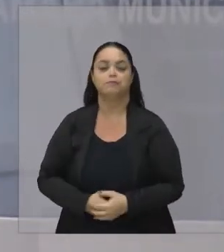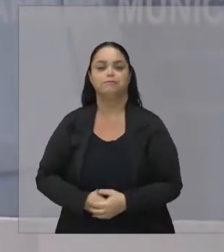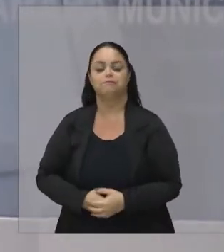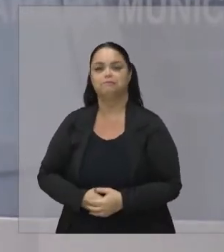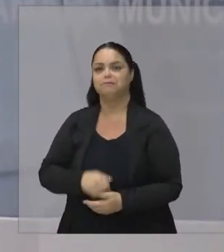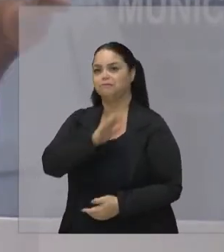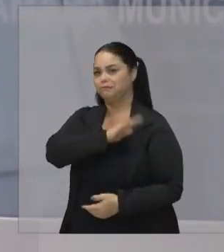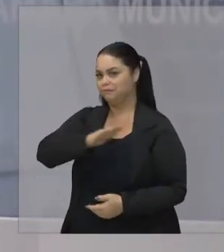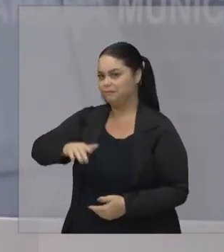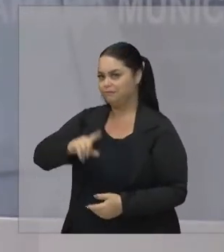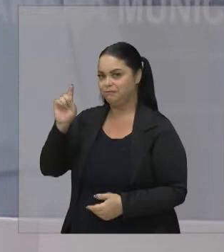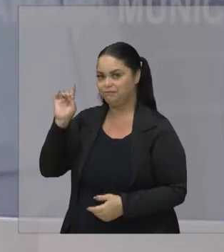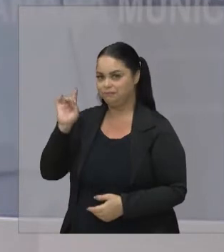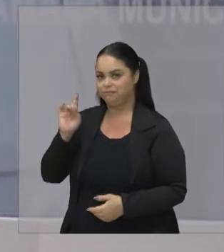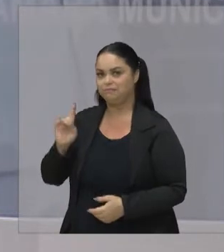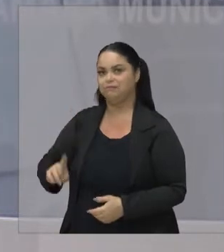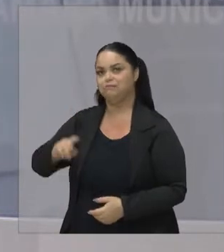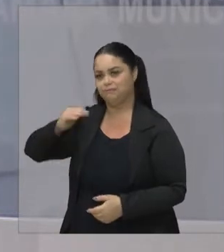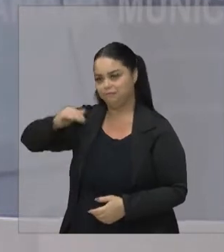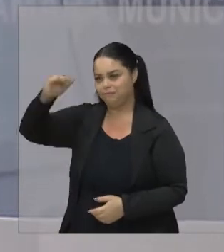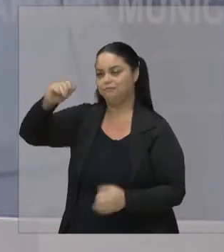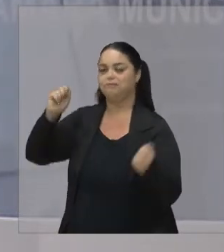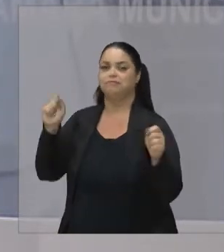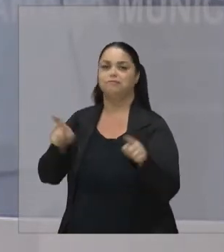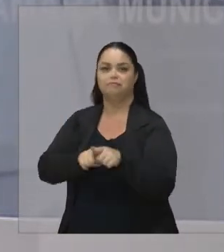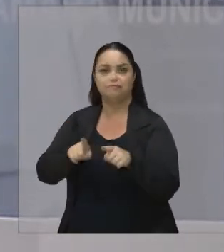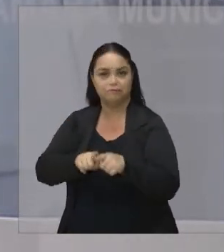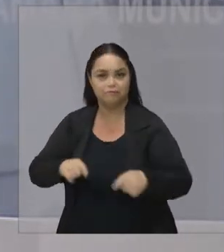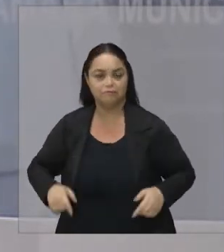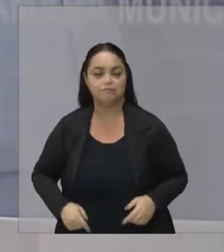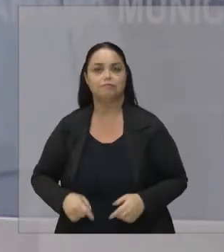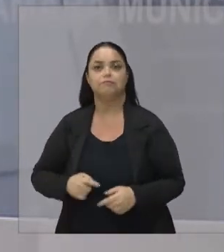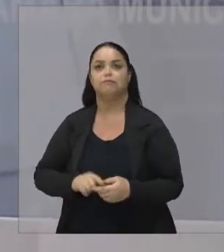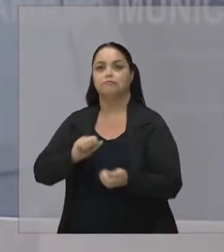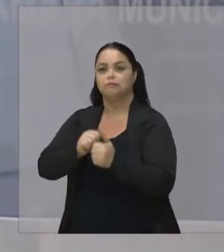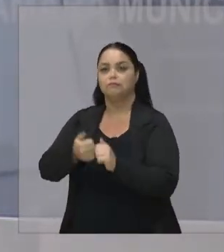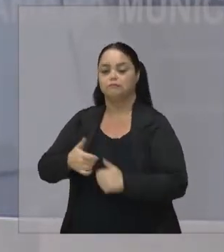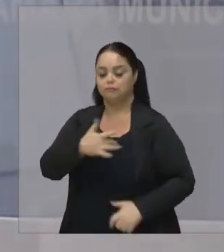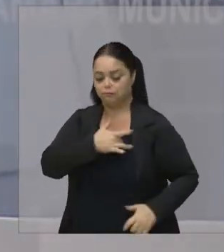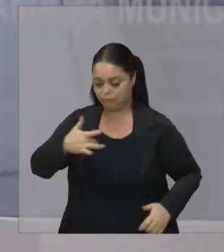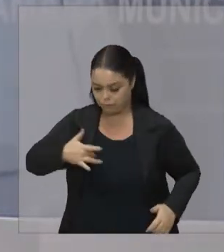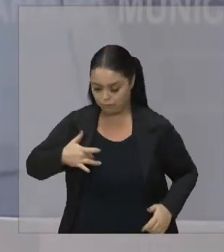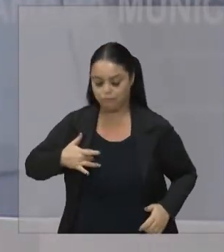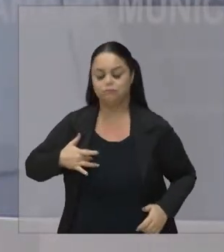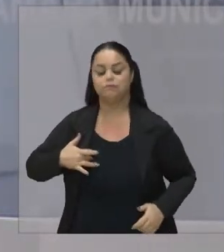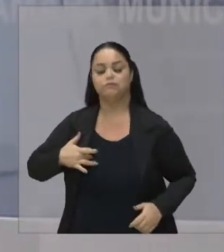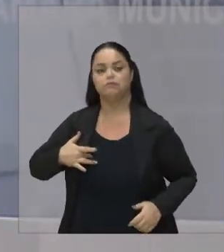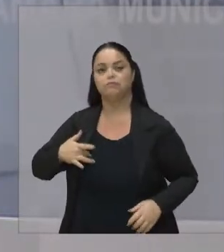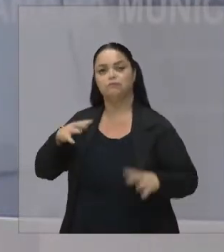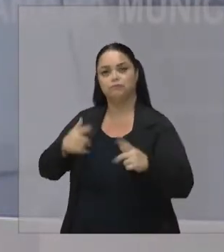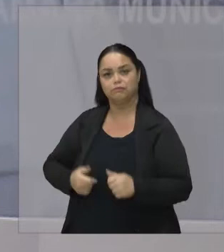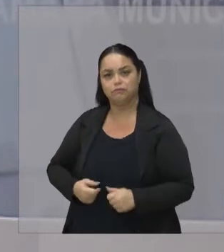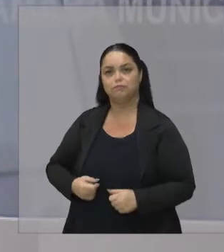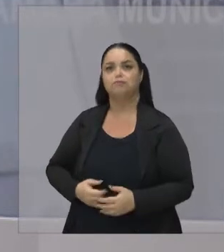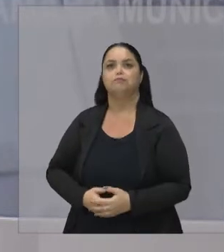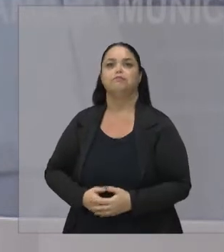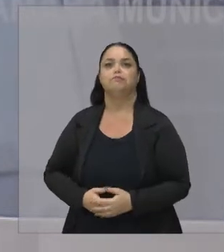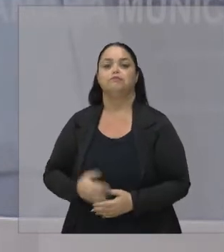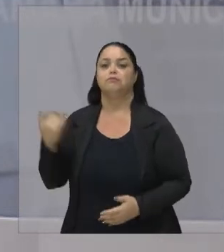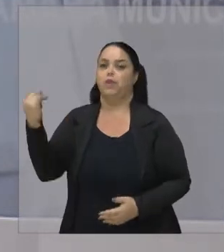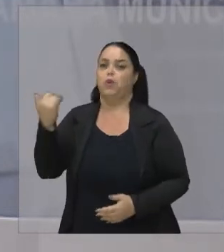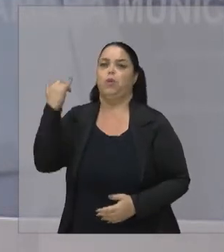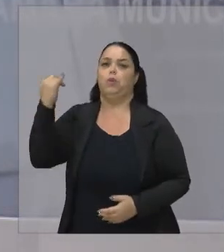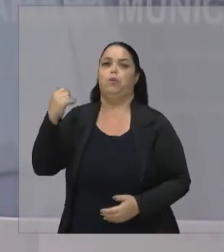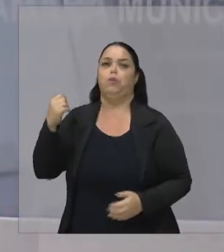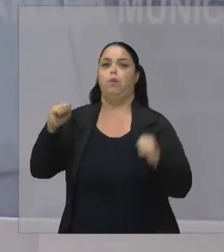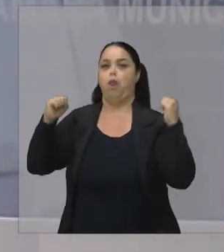só das crianças Mas os adultos também Porque o esporte é saúde É tudo que nós estamos passando Estamos vendo a importância Da